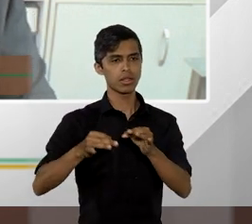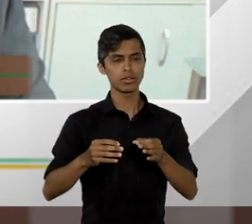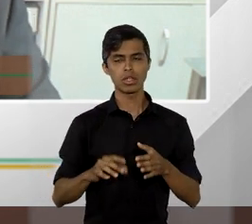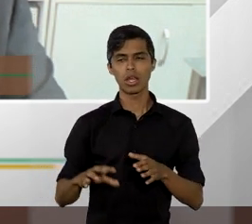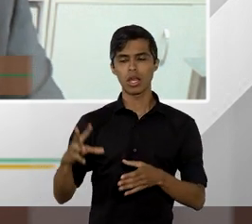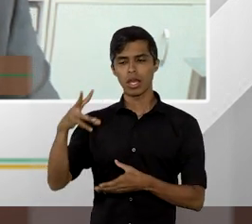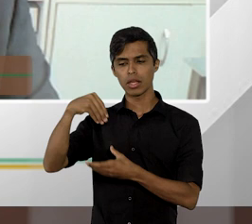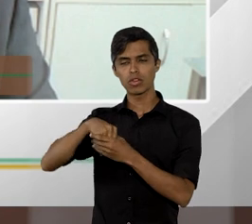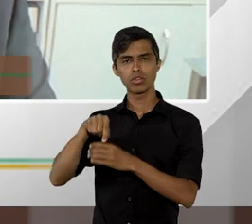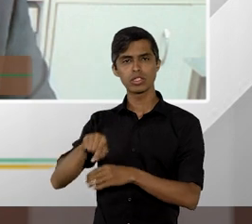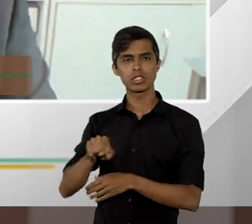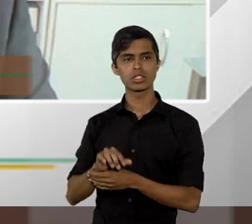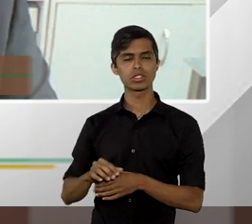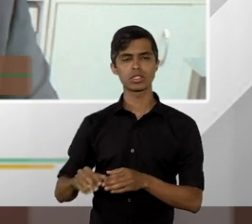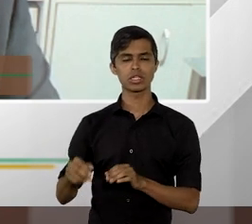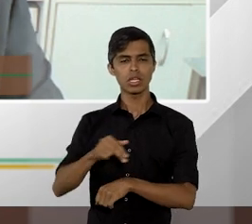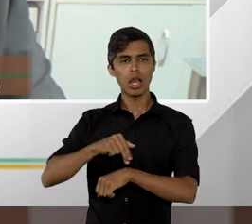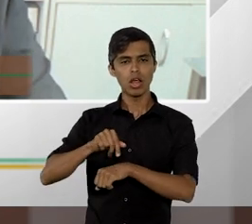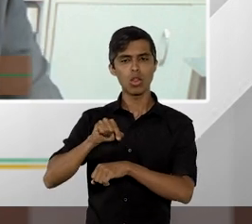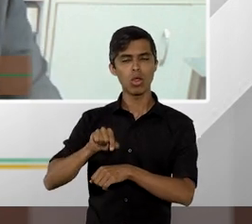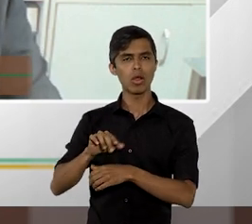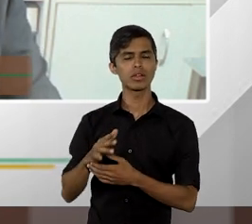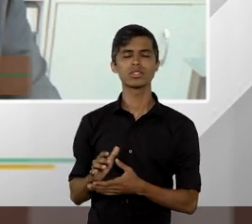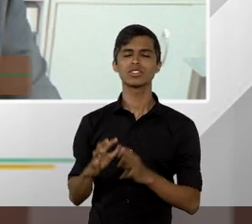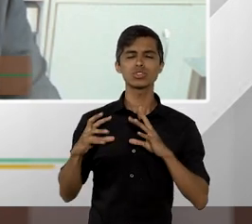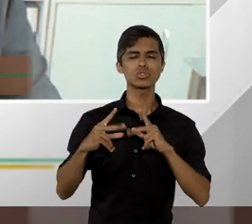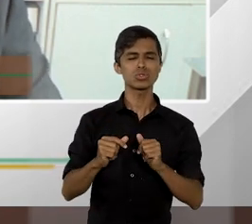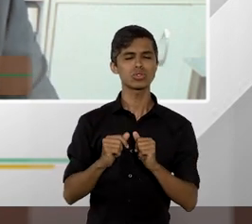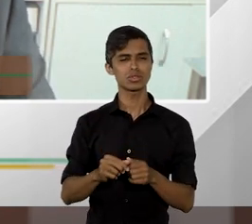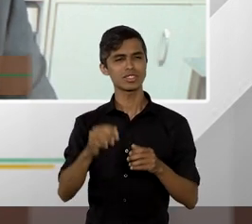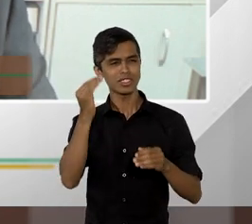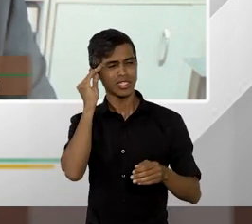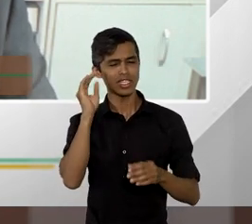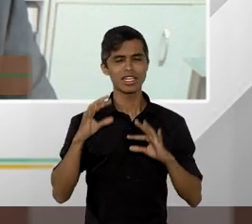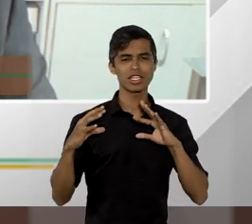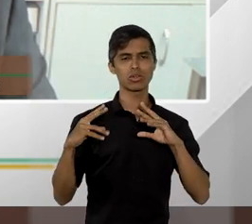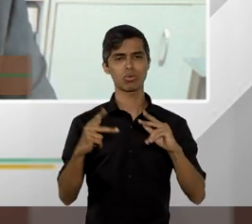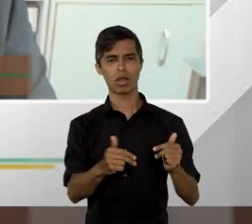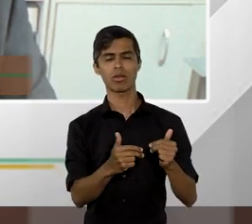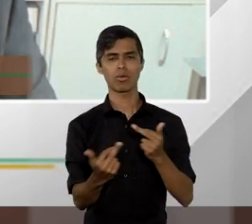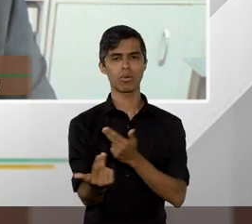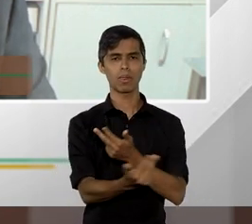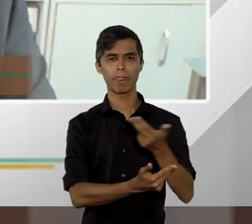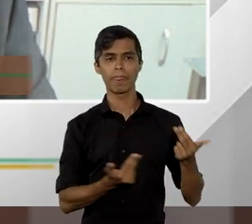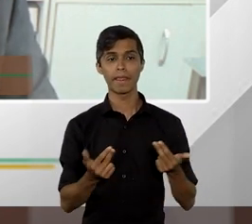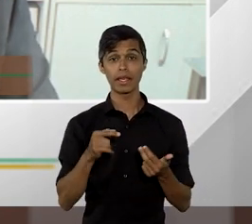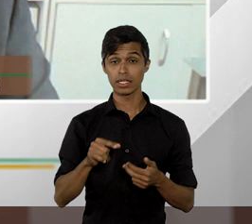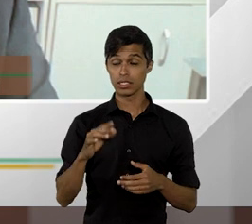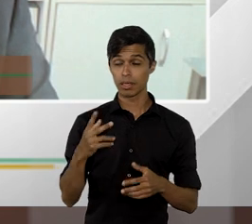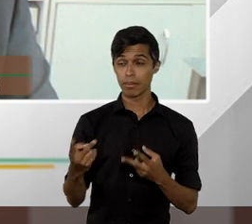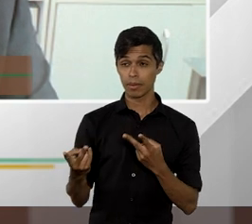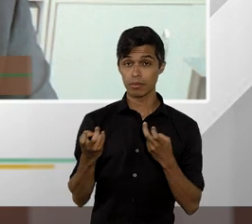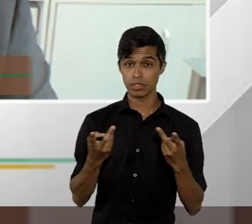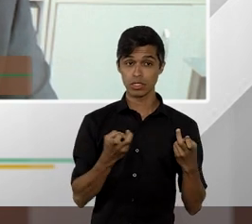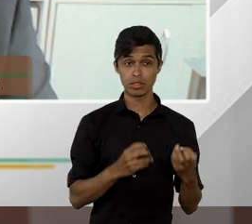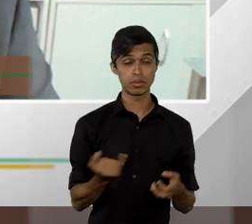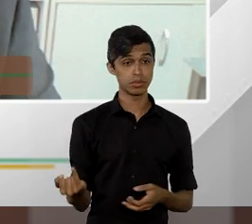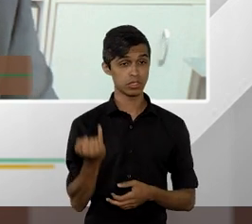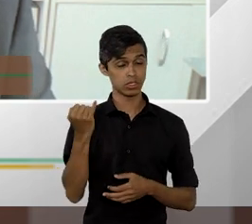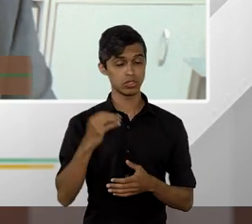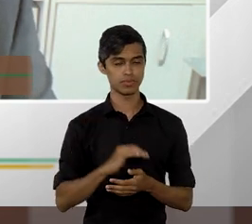normativo do direito em vigor. Então, essa é uma percepção das mais relevantes para nós